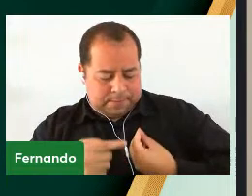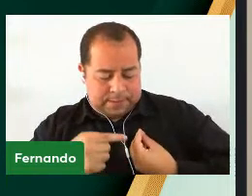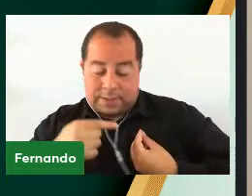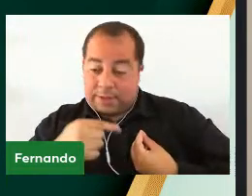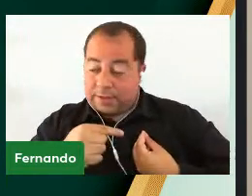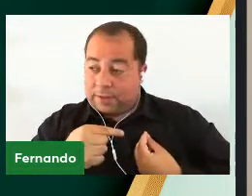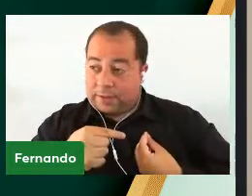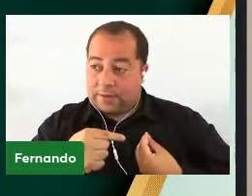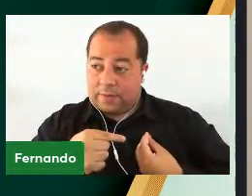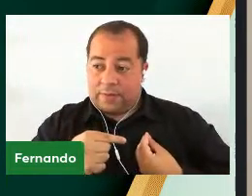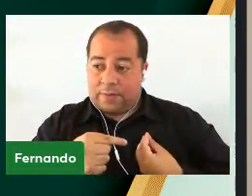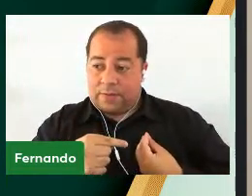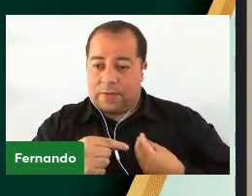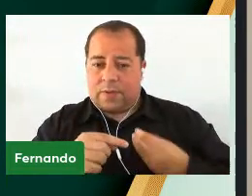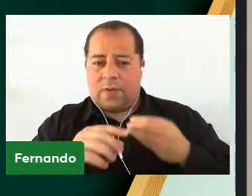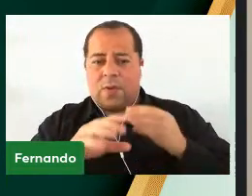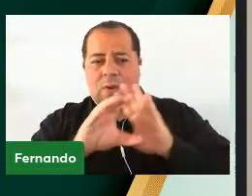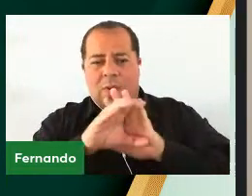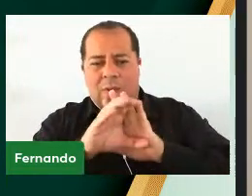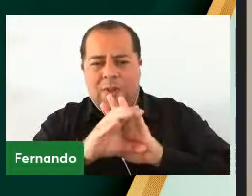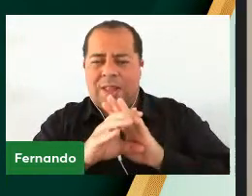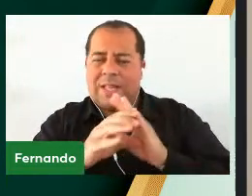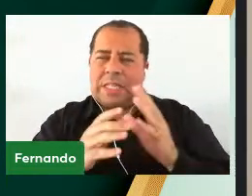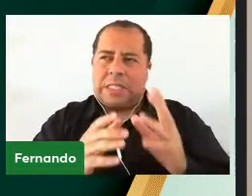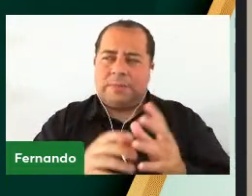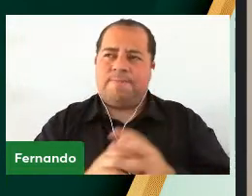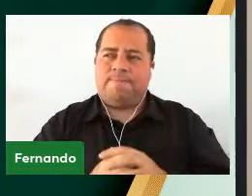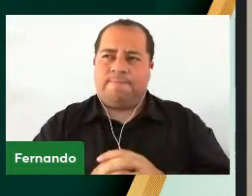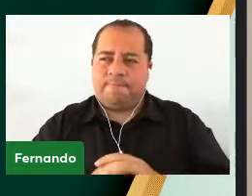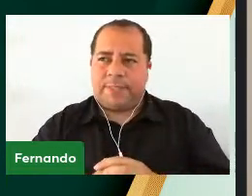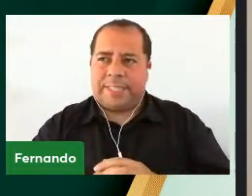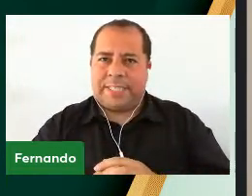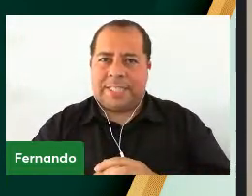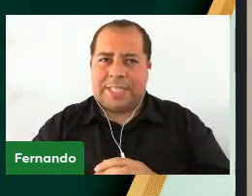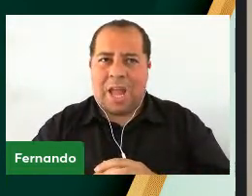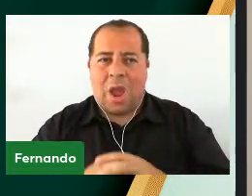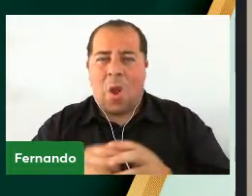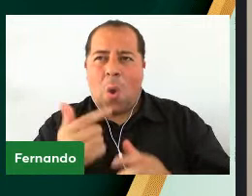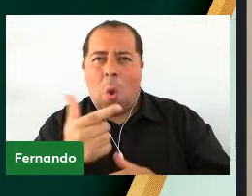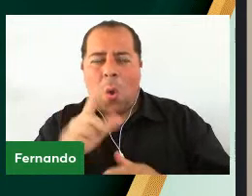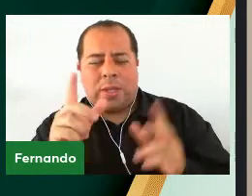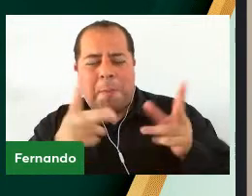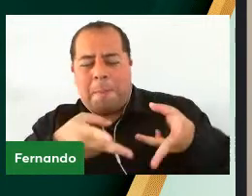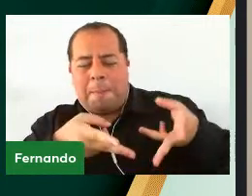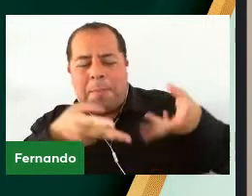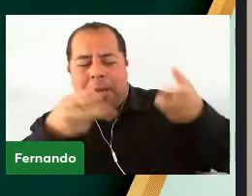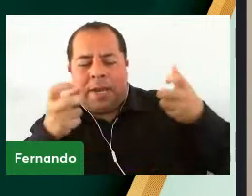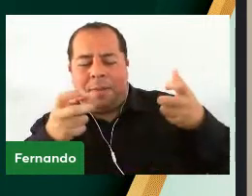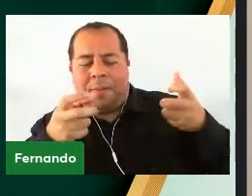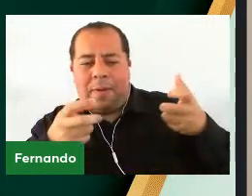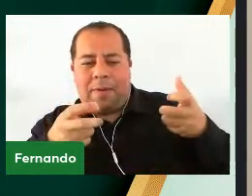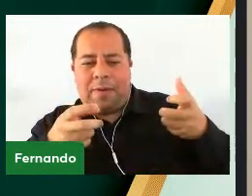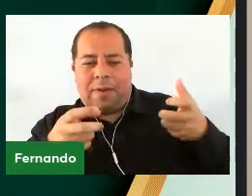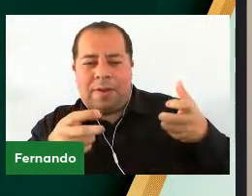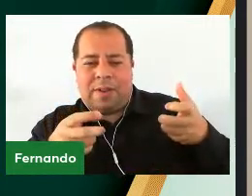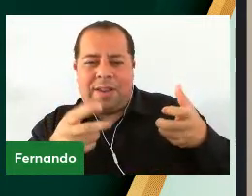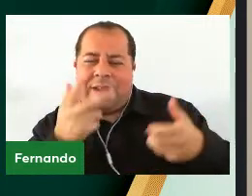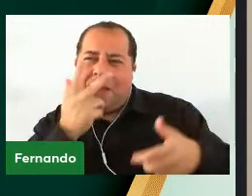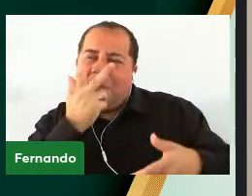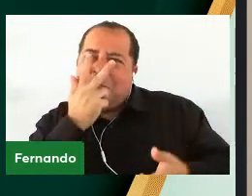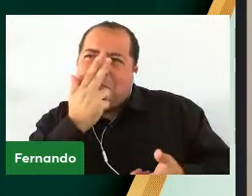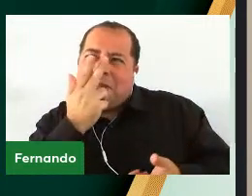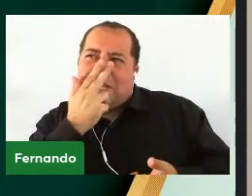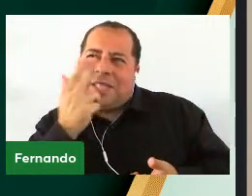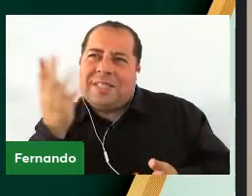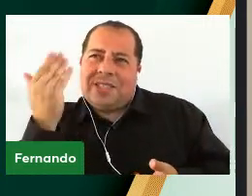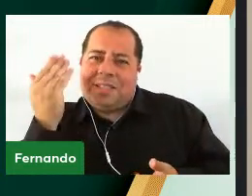Ela tem Uma outra análise Tão diferente Que ela Parecia Em